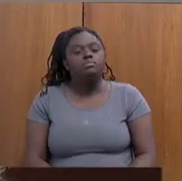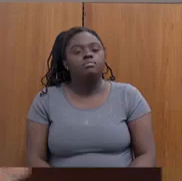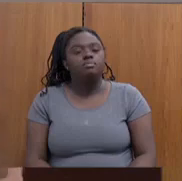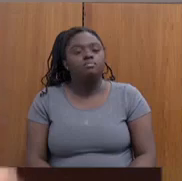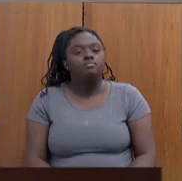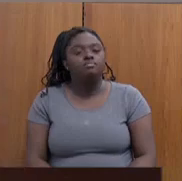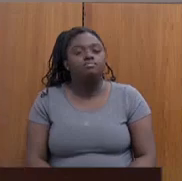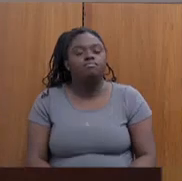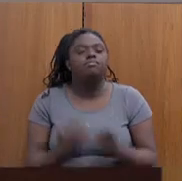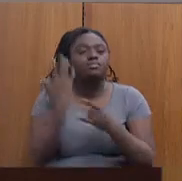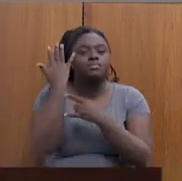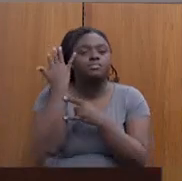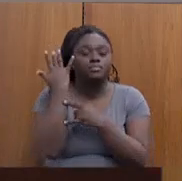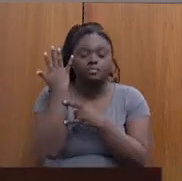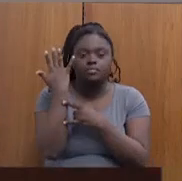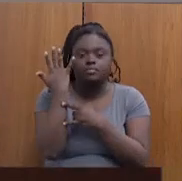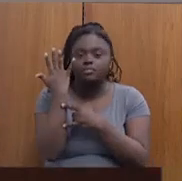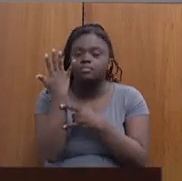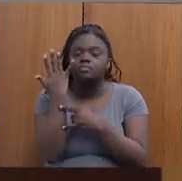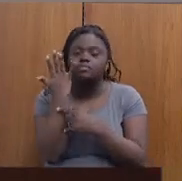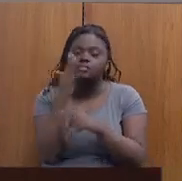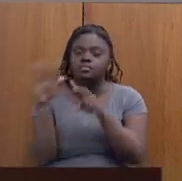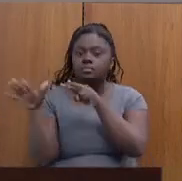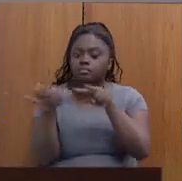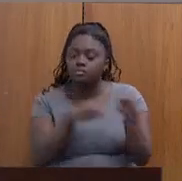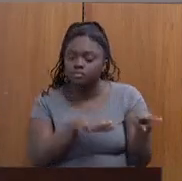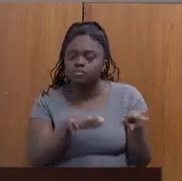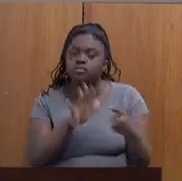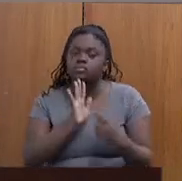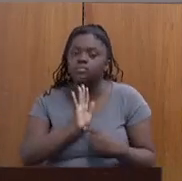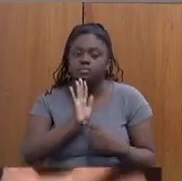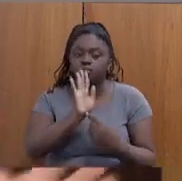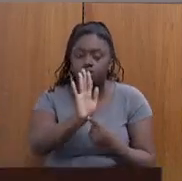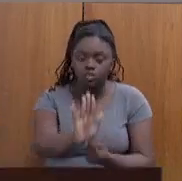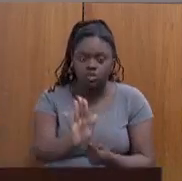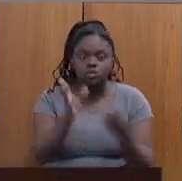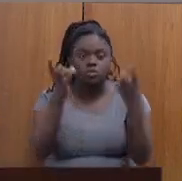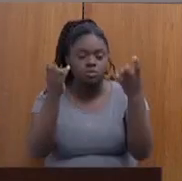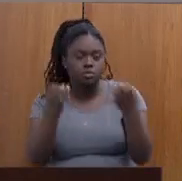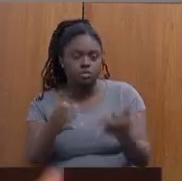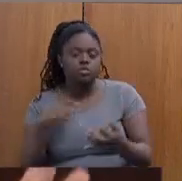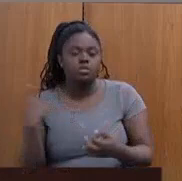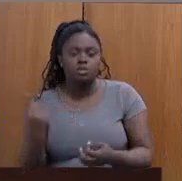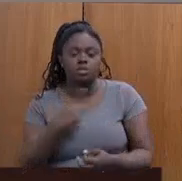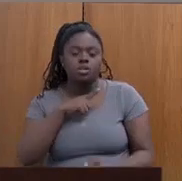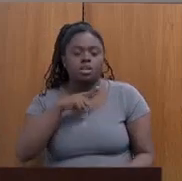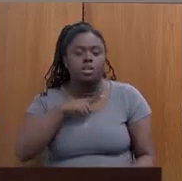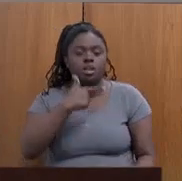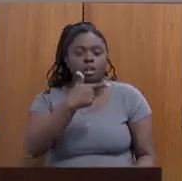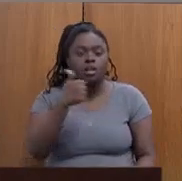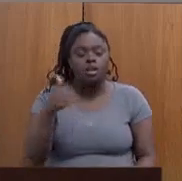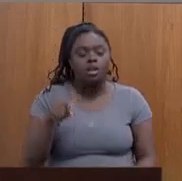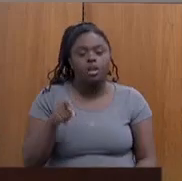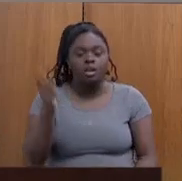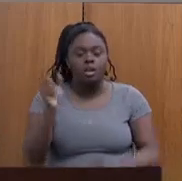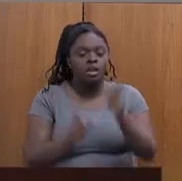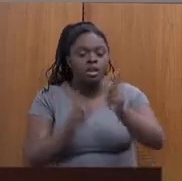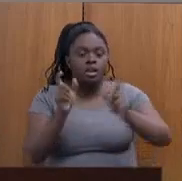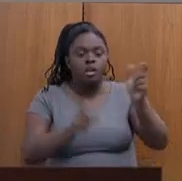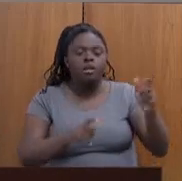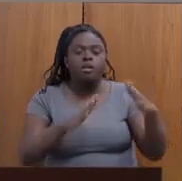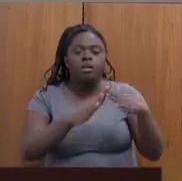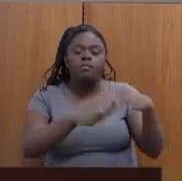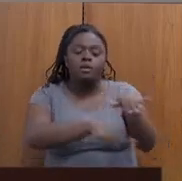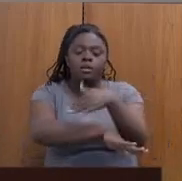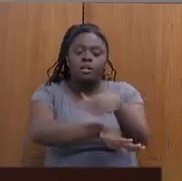O FMG acabou essa semana de lançar e falando que nós temos 21 mil pessoas em situação de rua em Minas